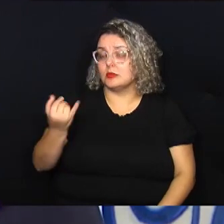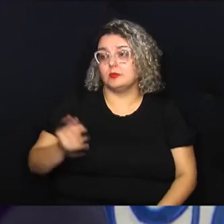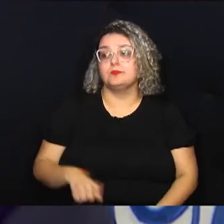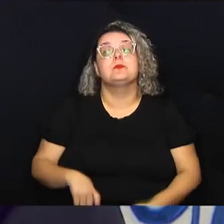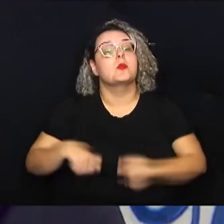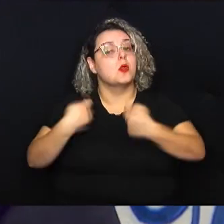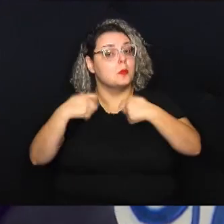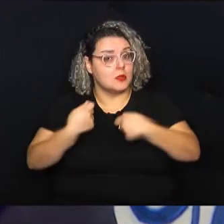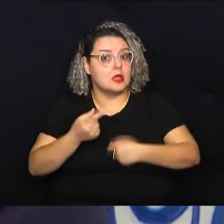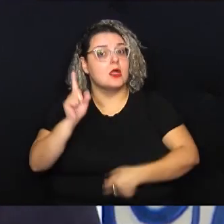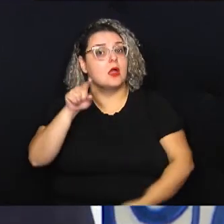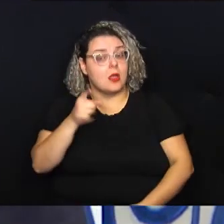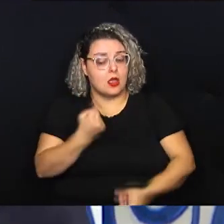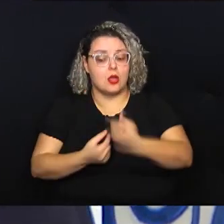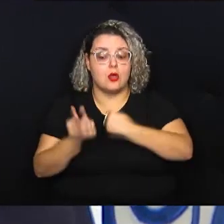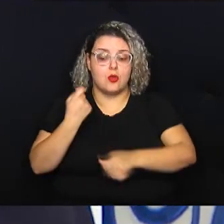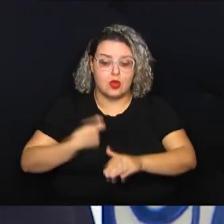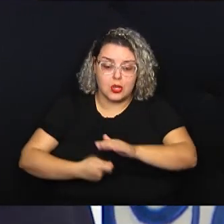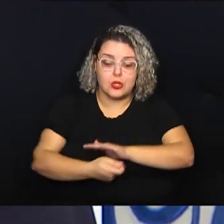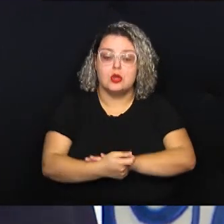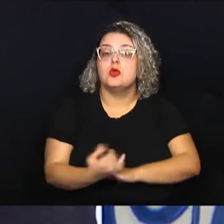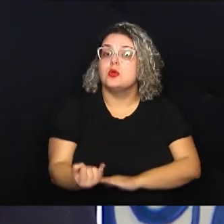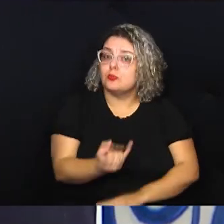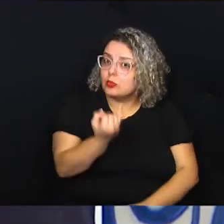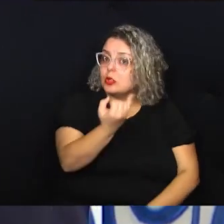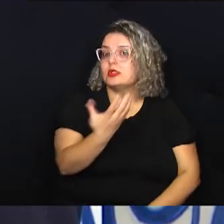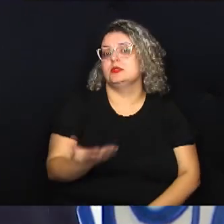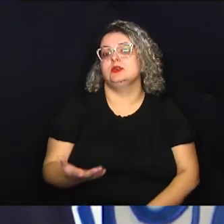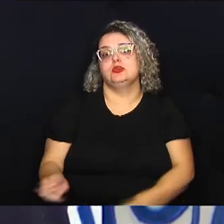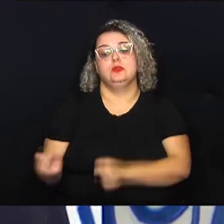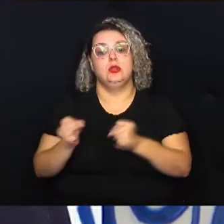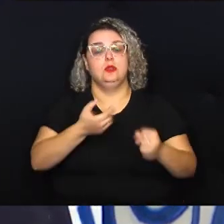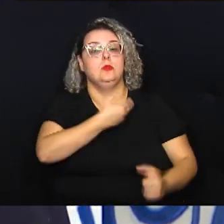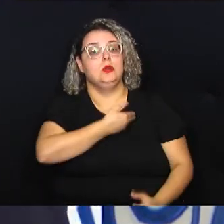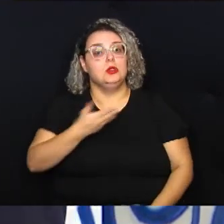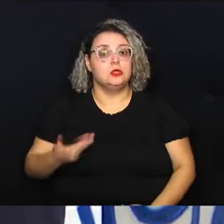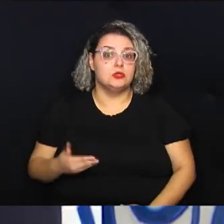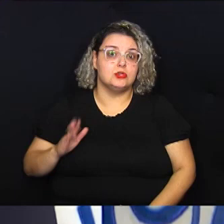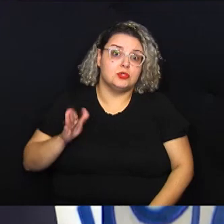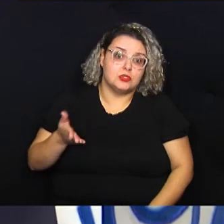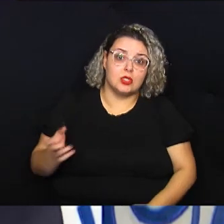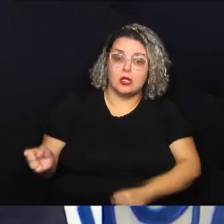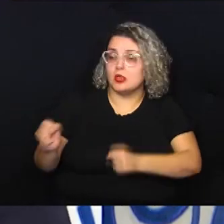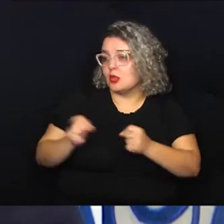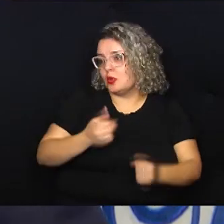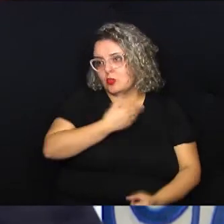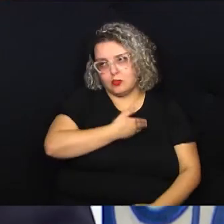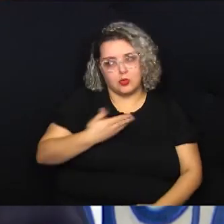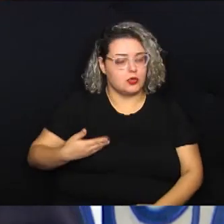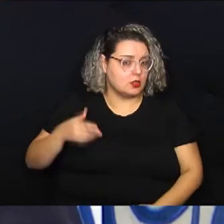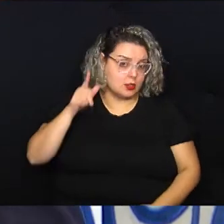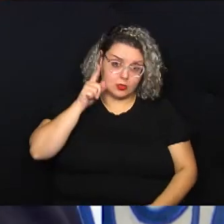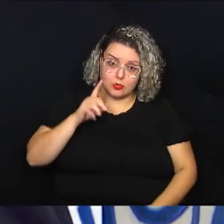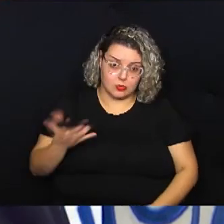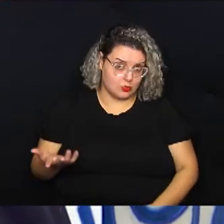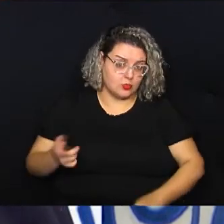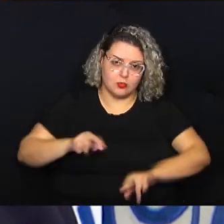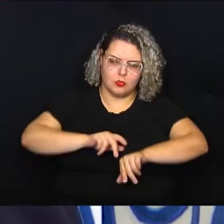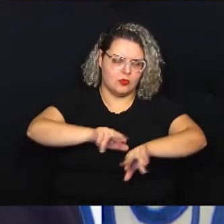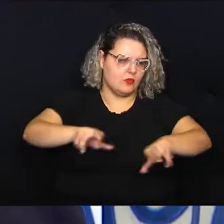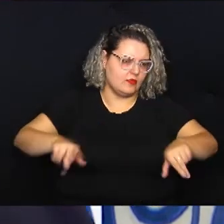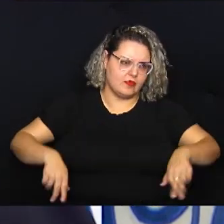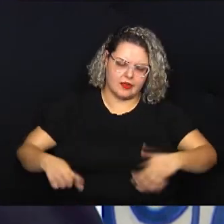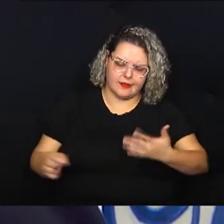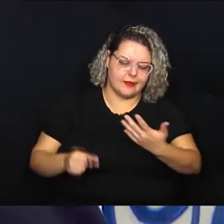investimento importante que precisa ser feito pelo poder público, já que o poder público não consegue, por diversas